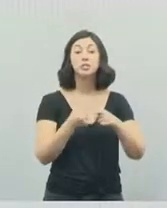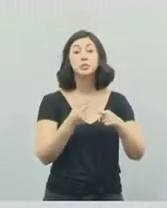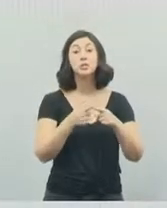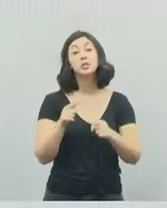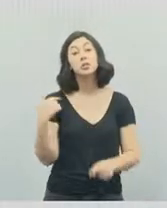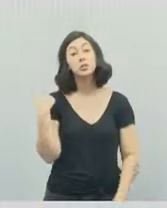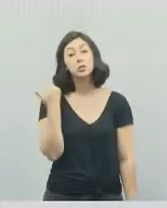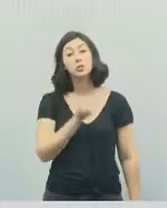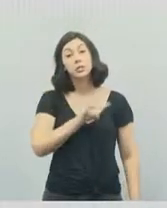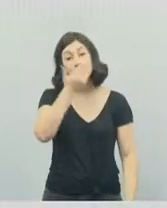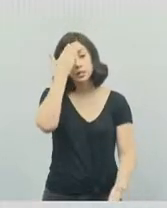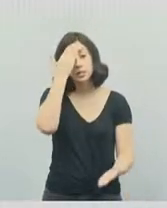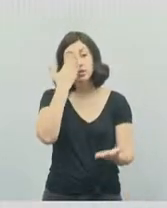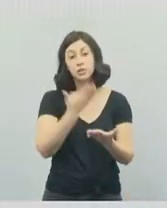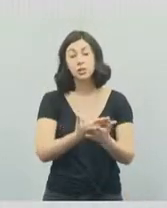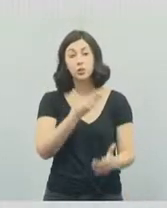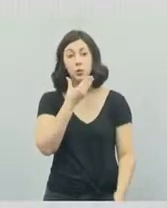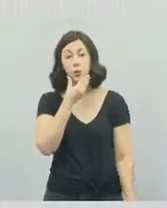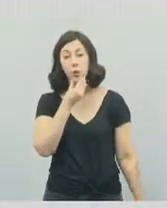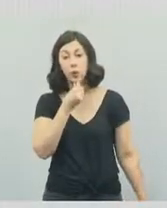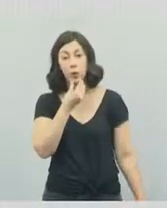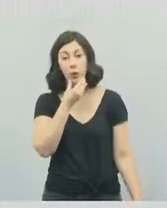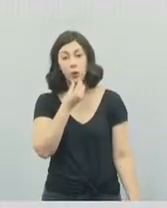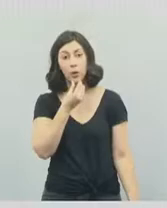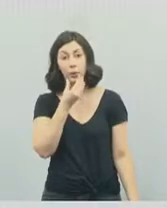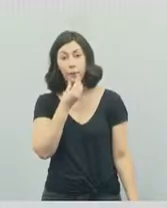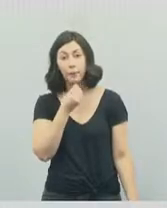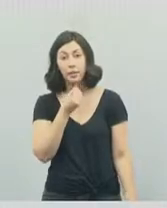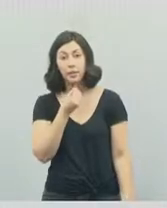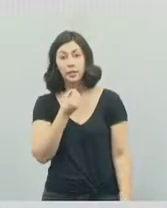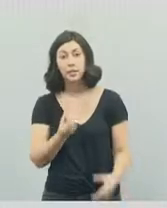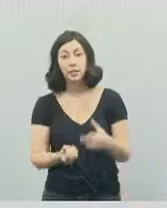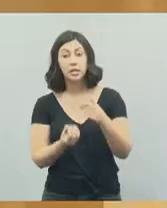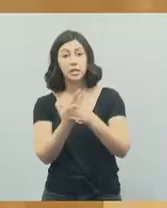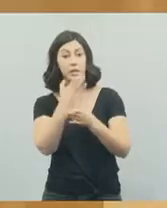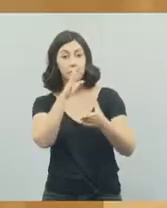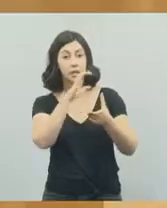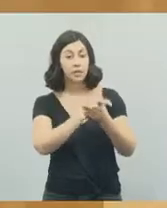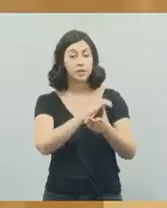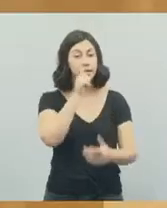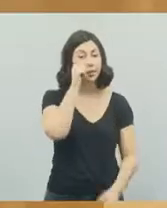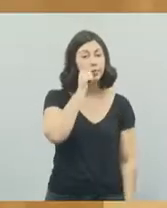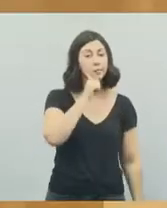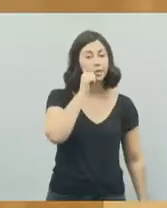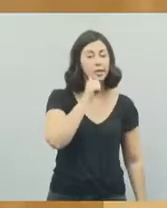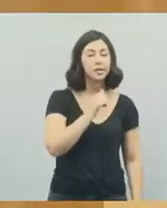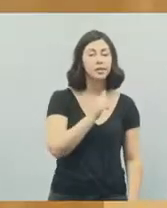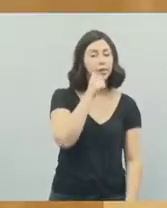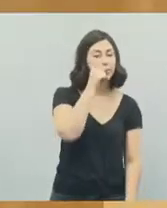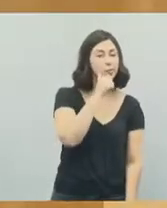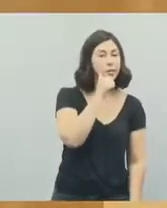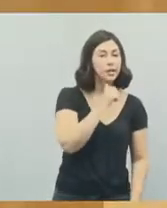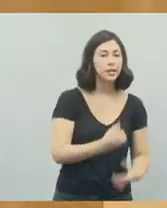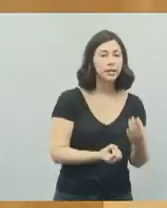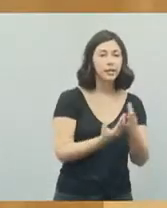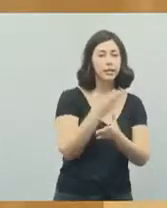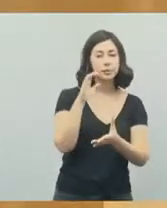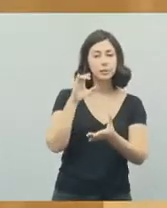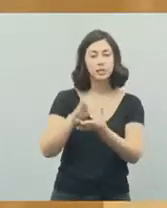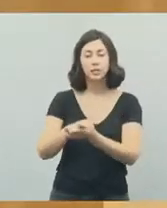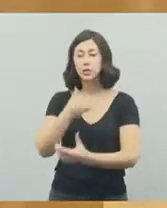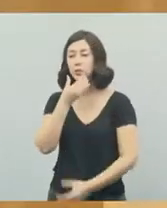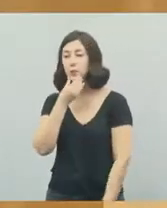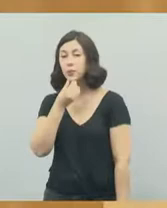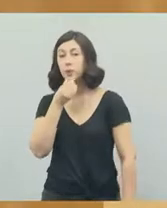nós acreditamos que o homem foi feito para a mulher, e a mulher foi feita para o homem.